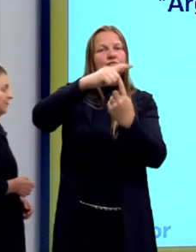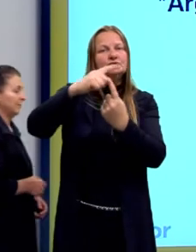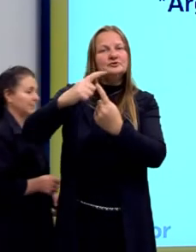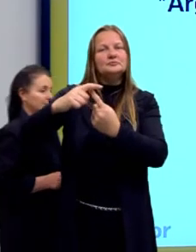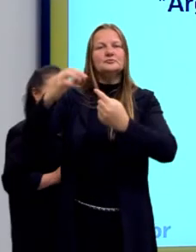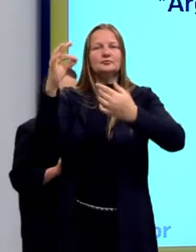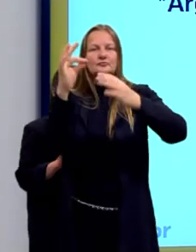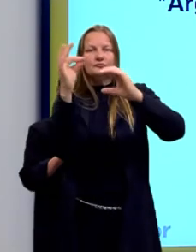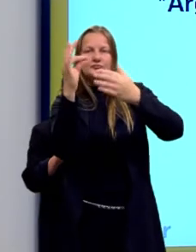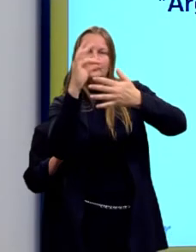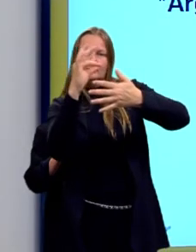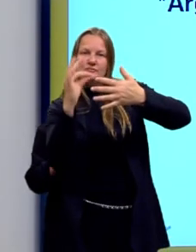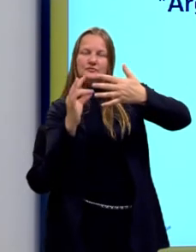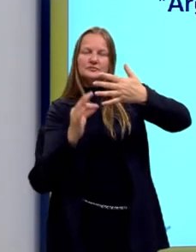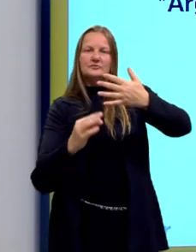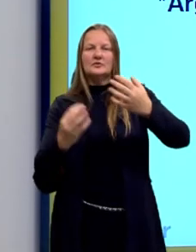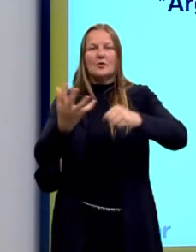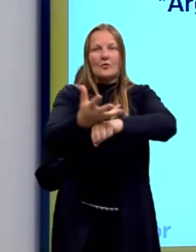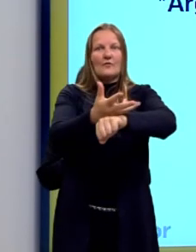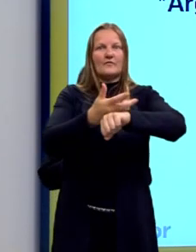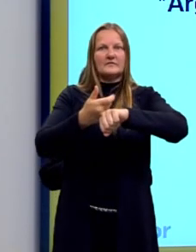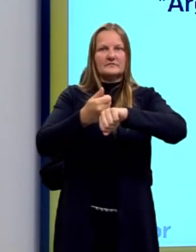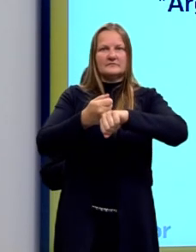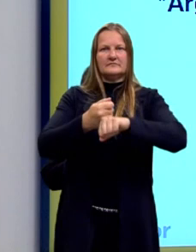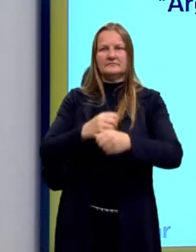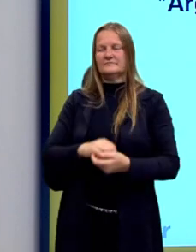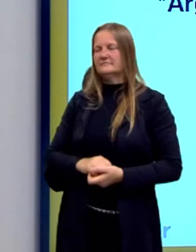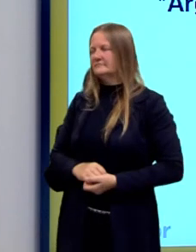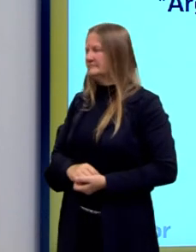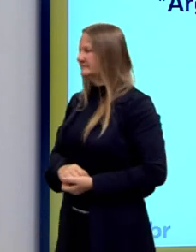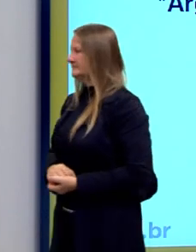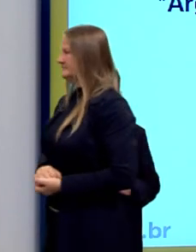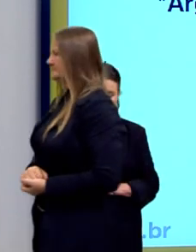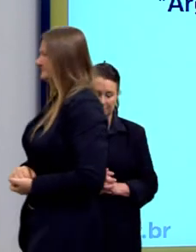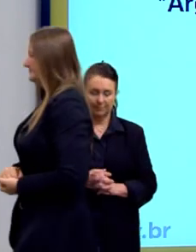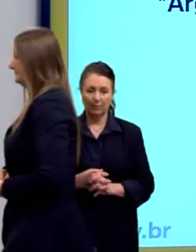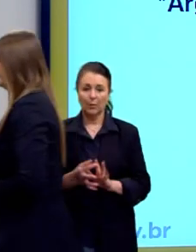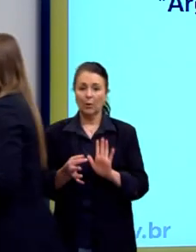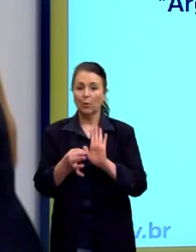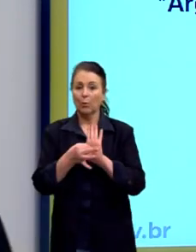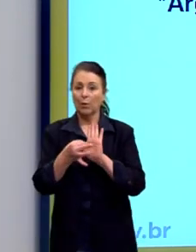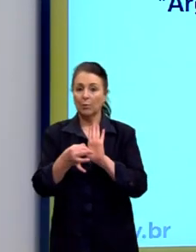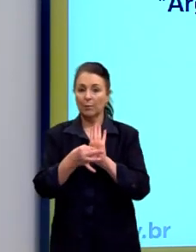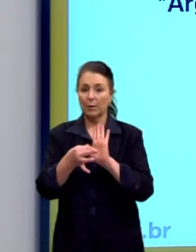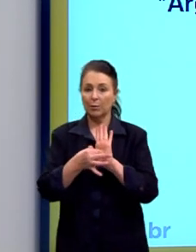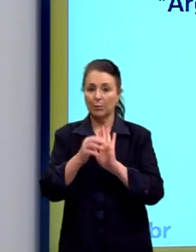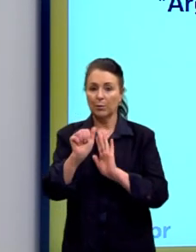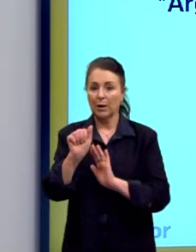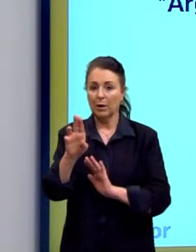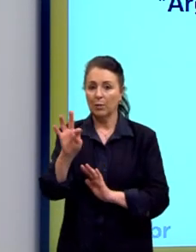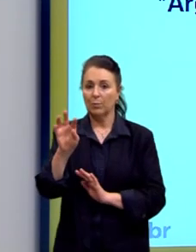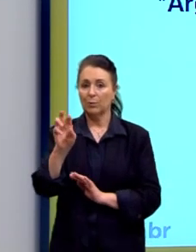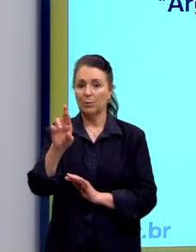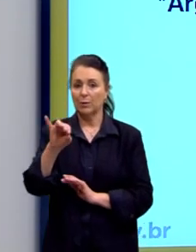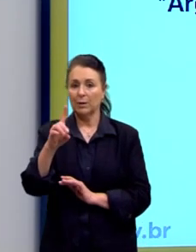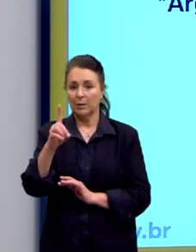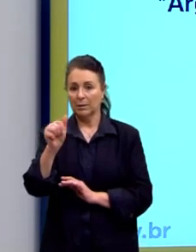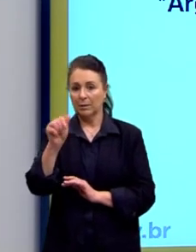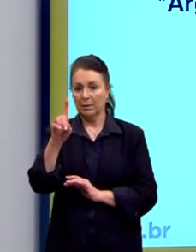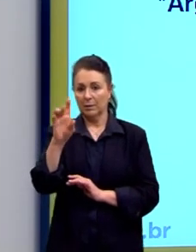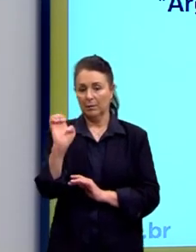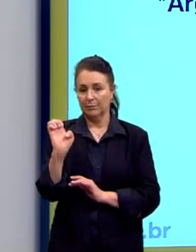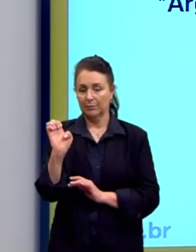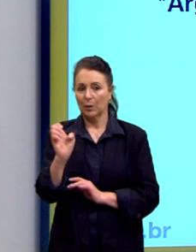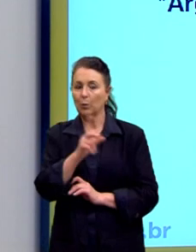para nos convencer? Por exemplo, o argumento por autoridade. Por que o camarada é professor, ou é